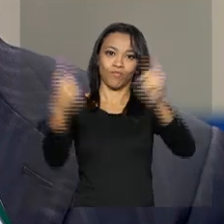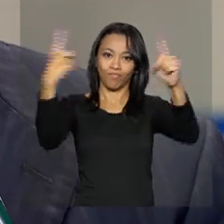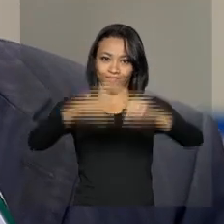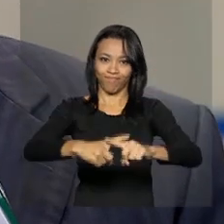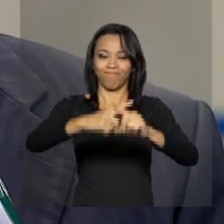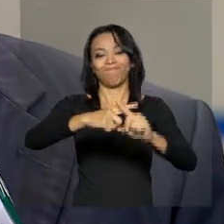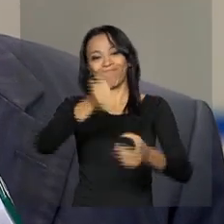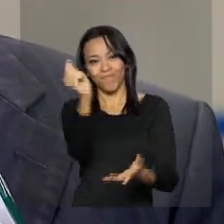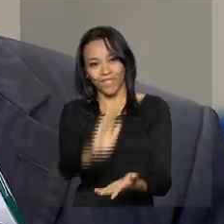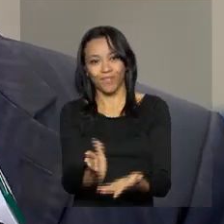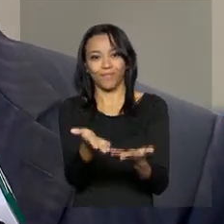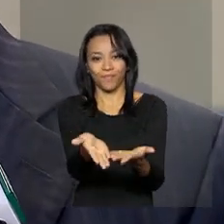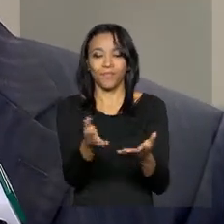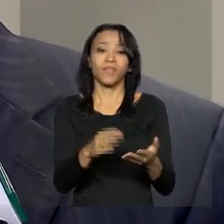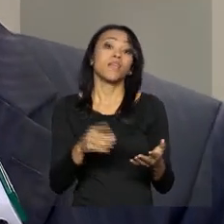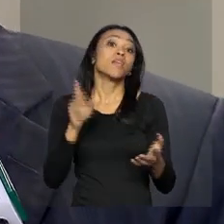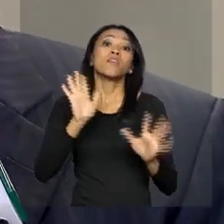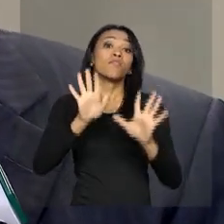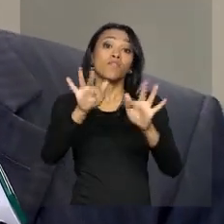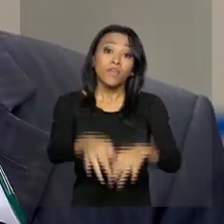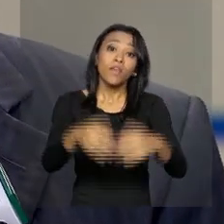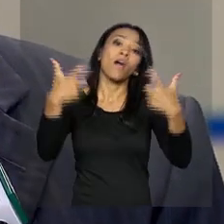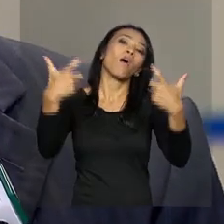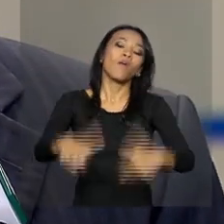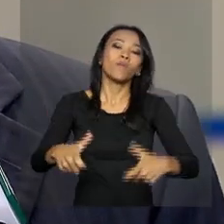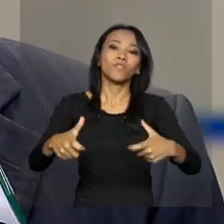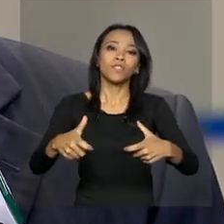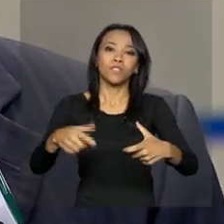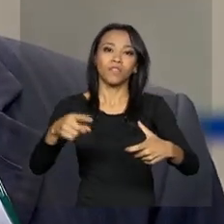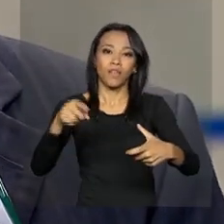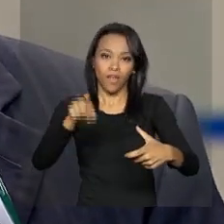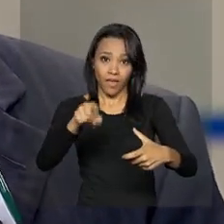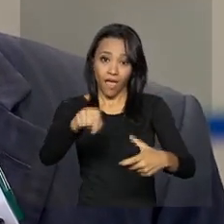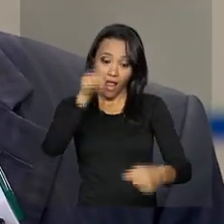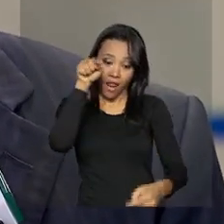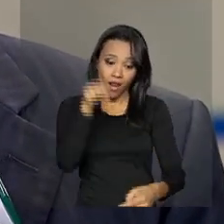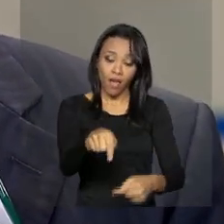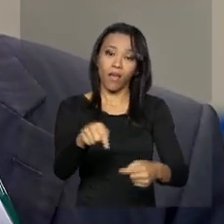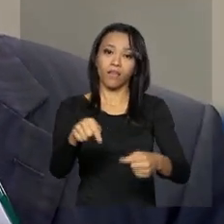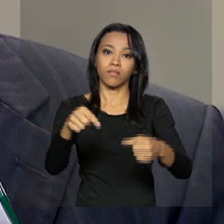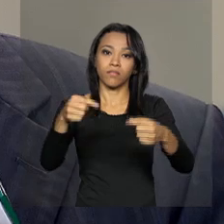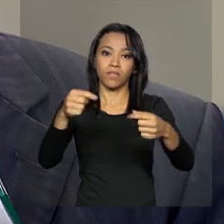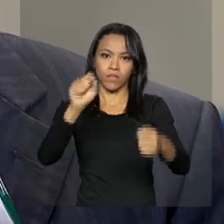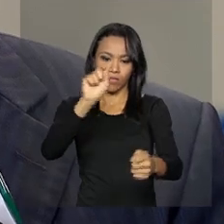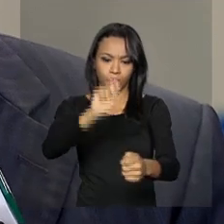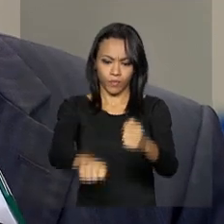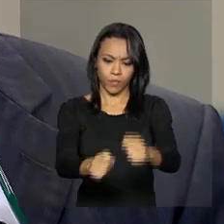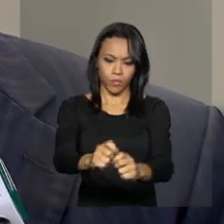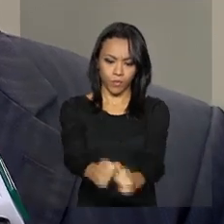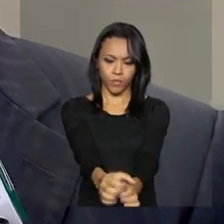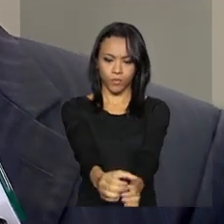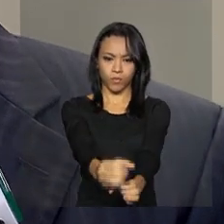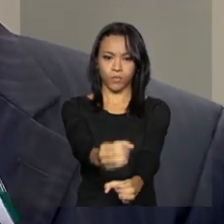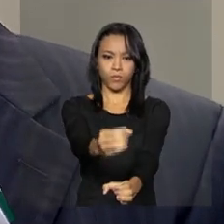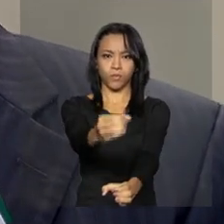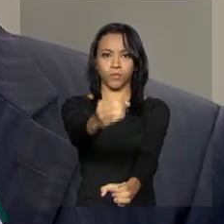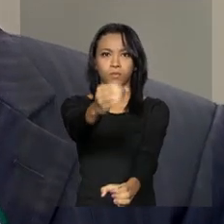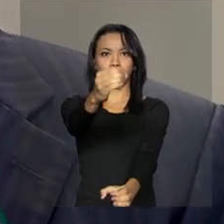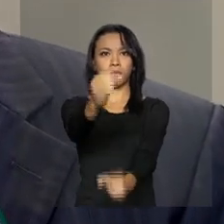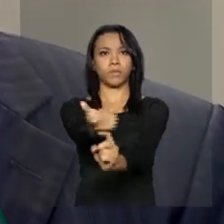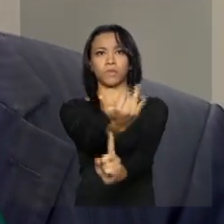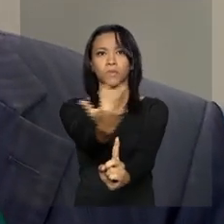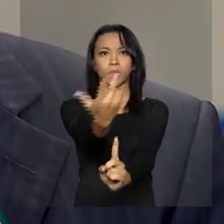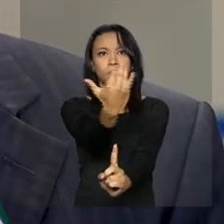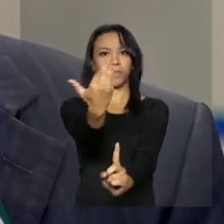termina no Estádio Olímpico, quando é acesa a Pira Olímpica, e os Jogos têm